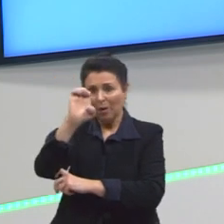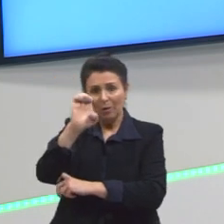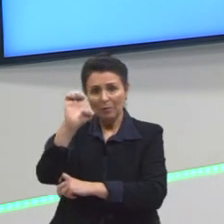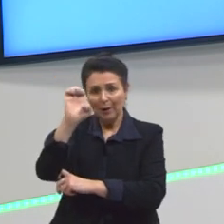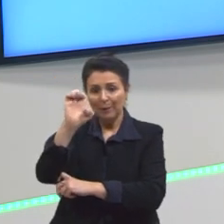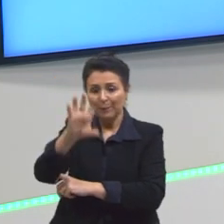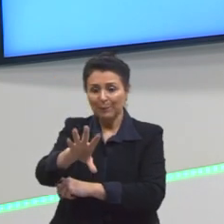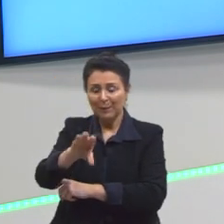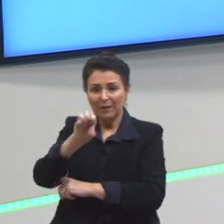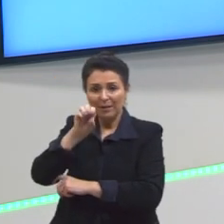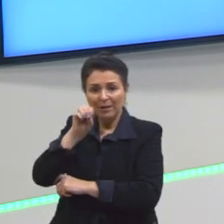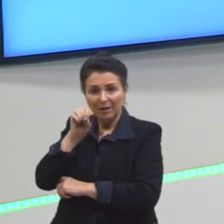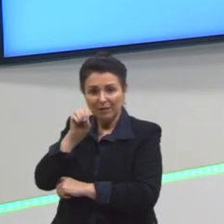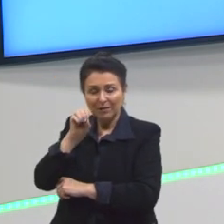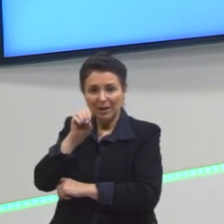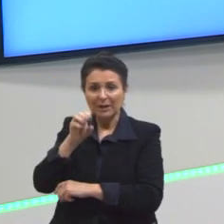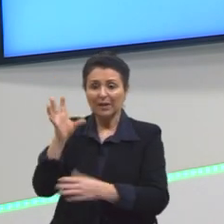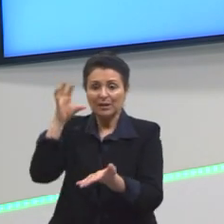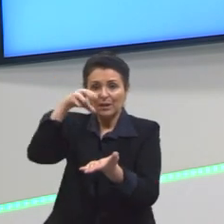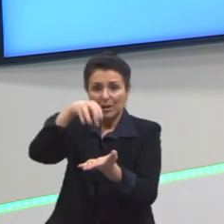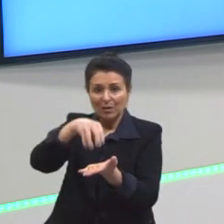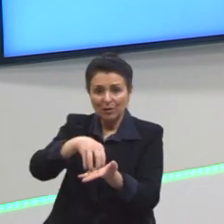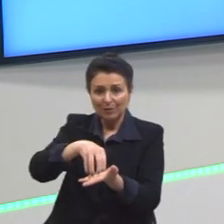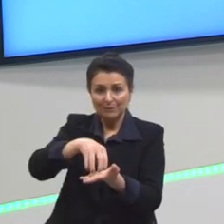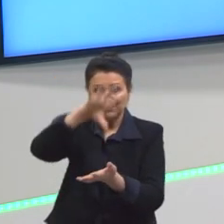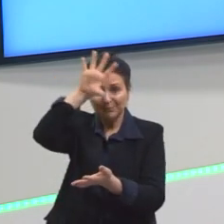americanas, africanas e asiáticas.